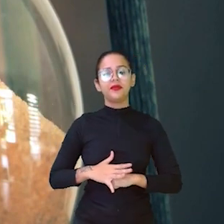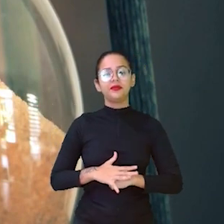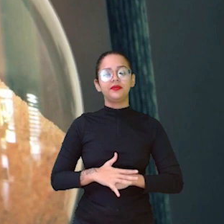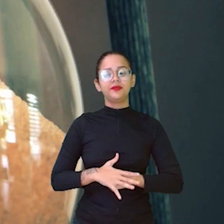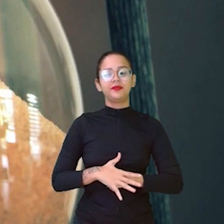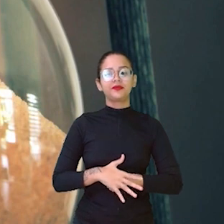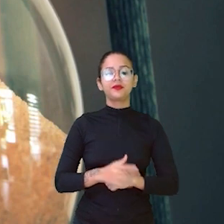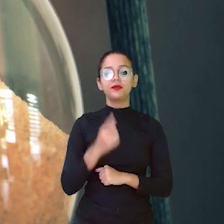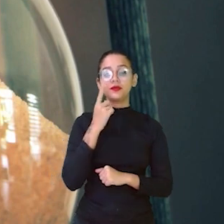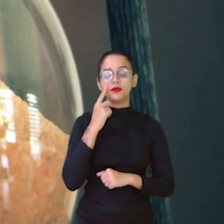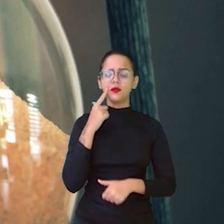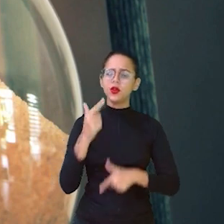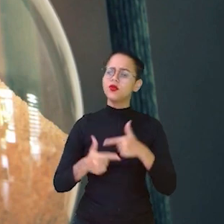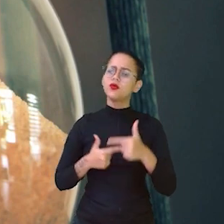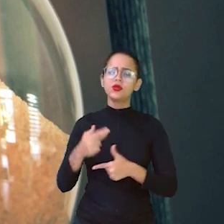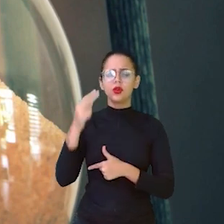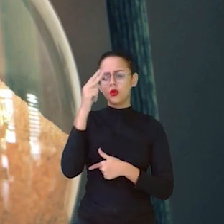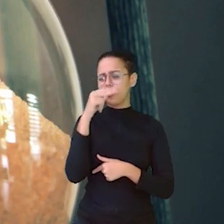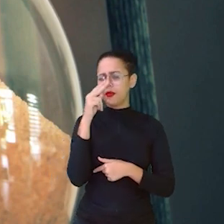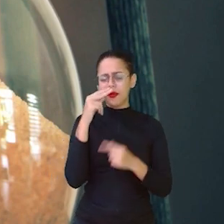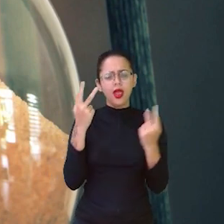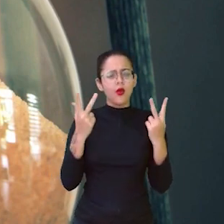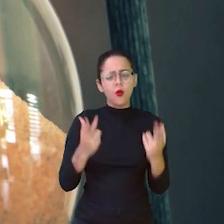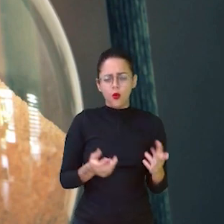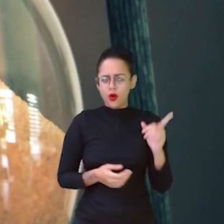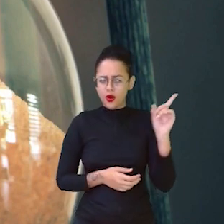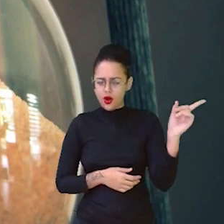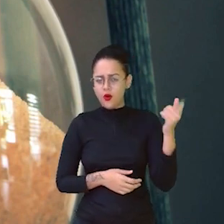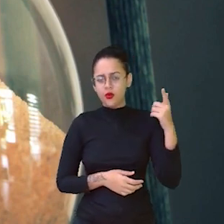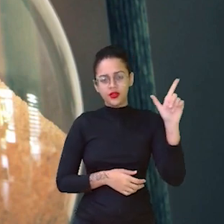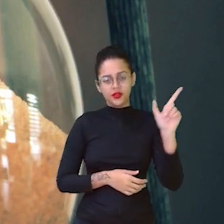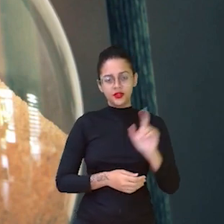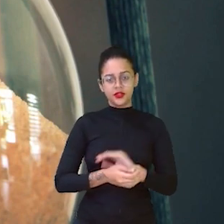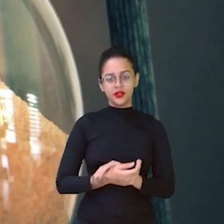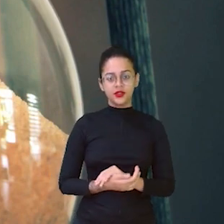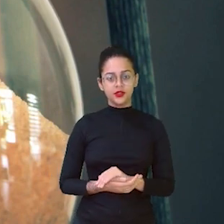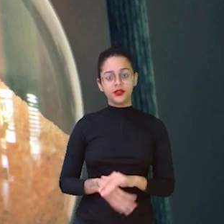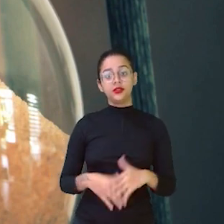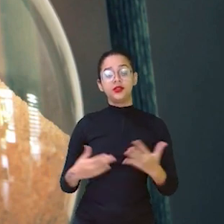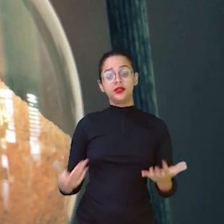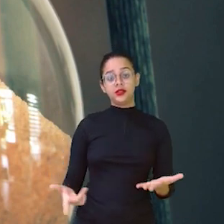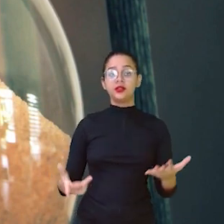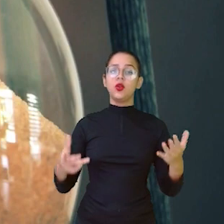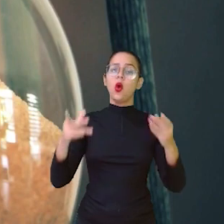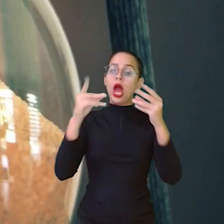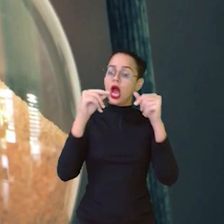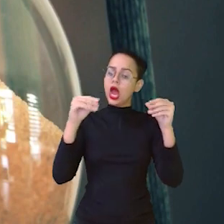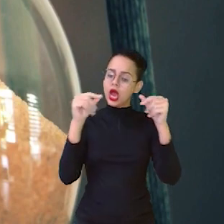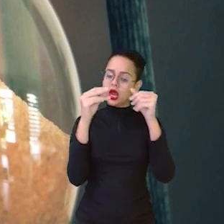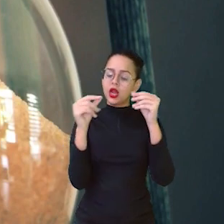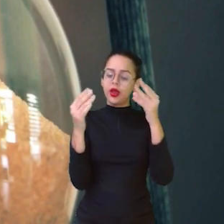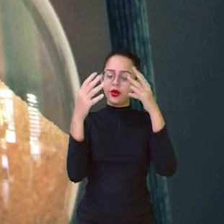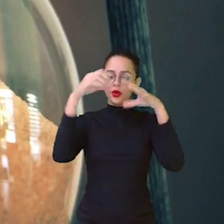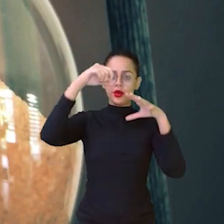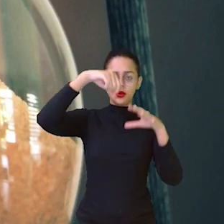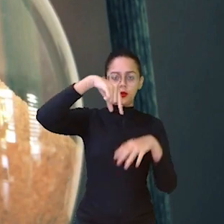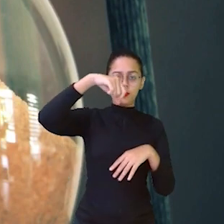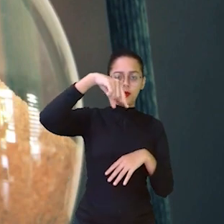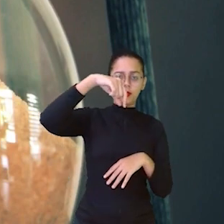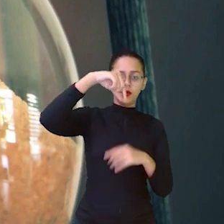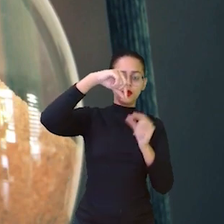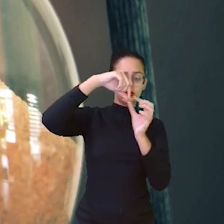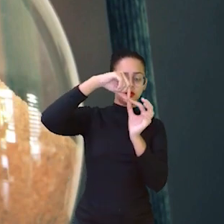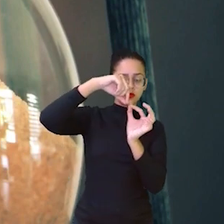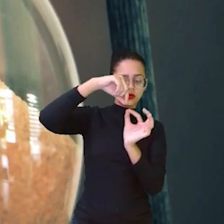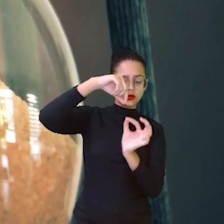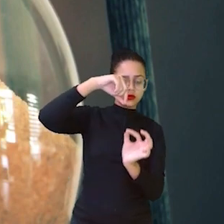só, funciona o mesmo sistema da clepsidra. A medida que a areia vai caindo de um recipiente para